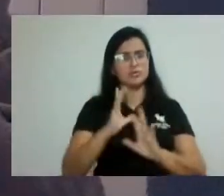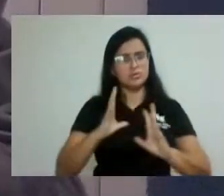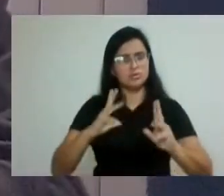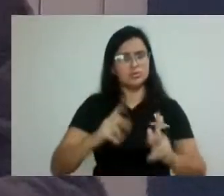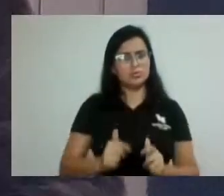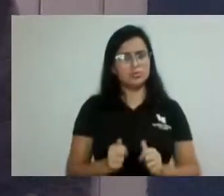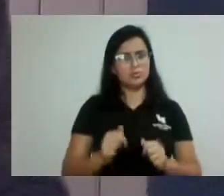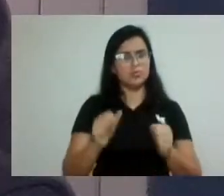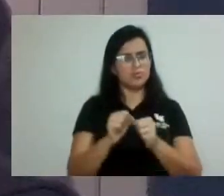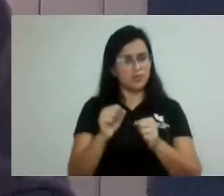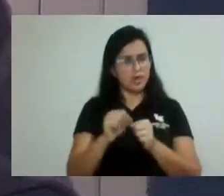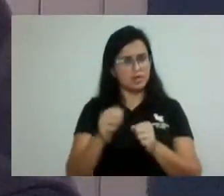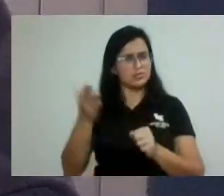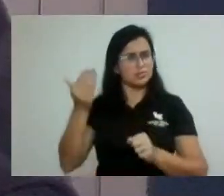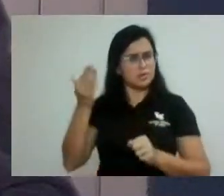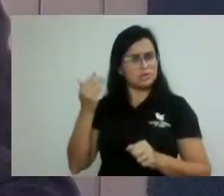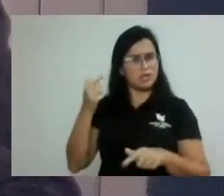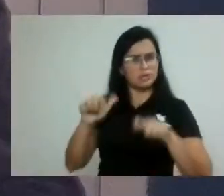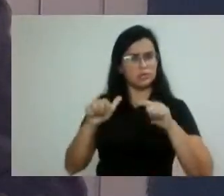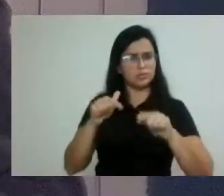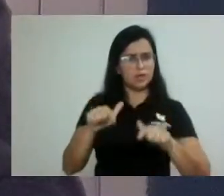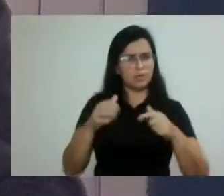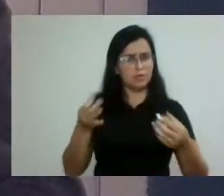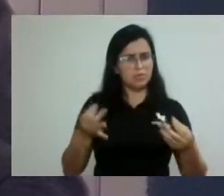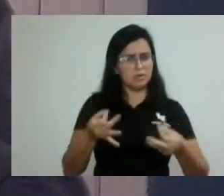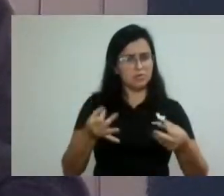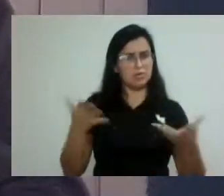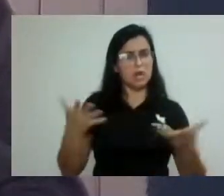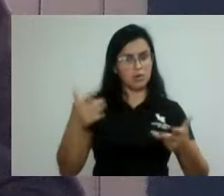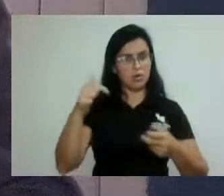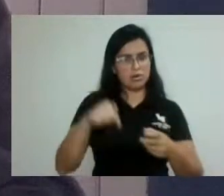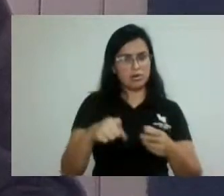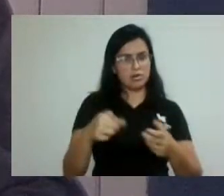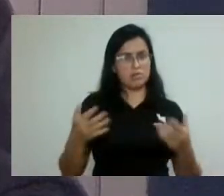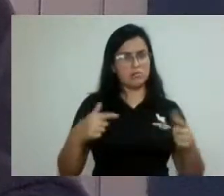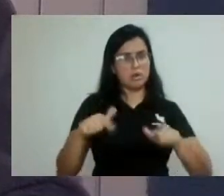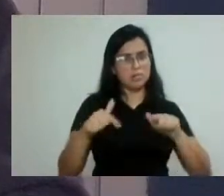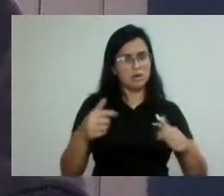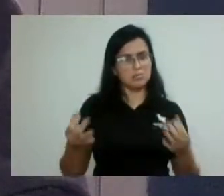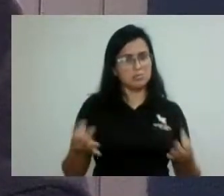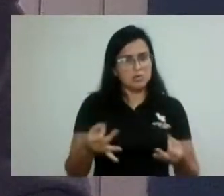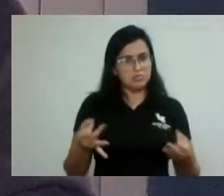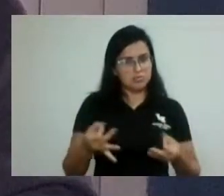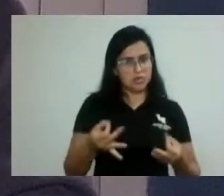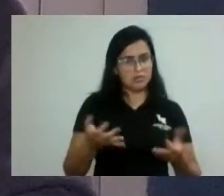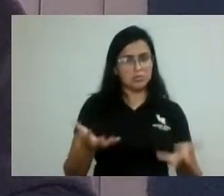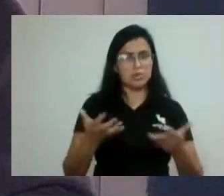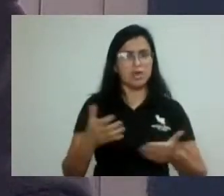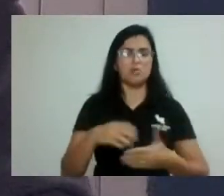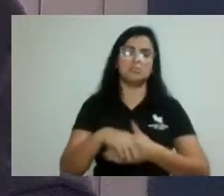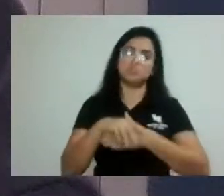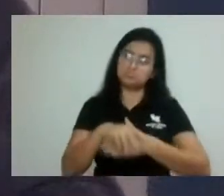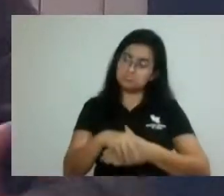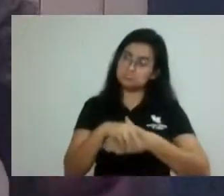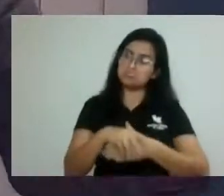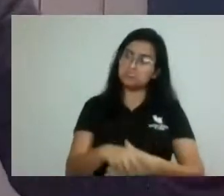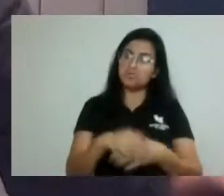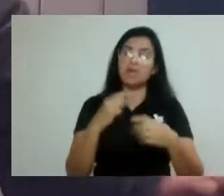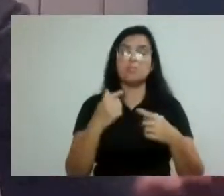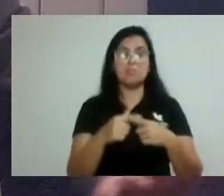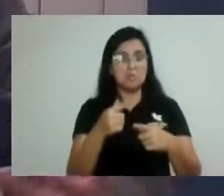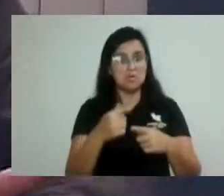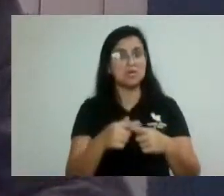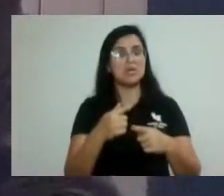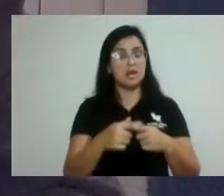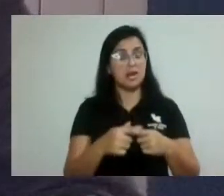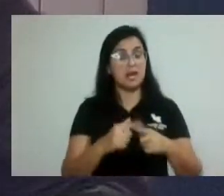lá e agora tem feito um trabalho fantástico aqui nessa casa. É só para reforçar, cumprimentar, porque, realmente, está sendo atendido Santa Cândida, está sendo atendido